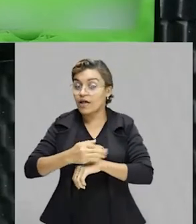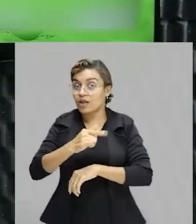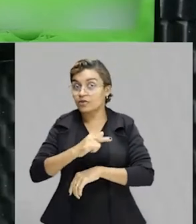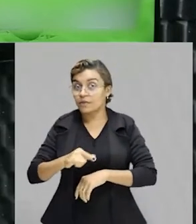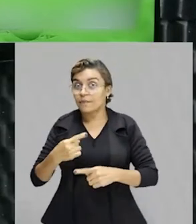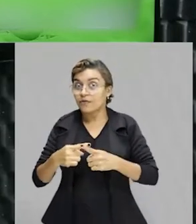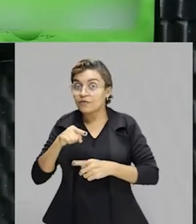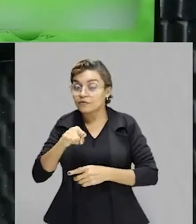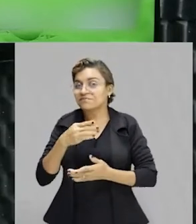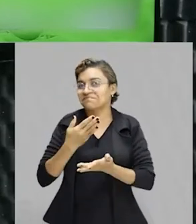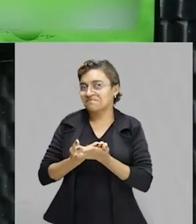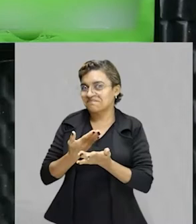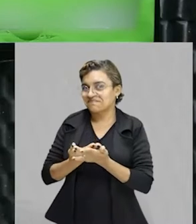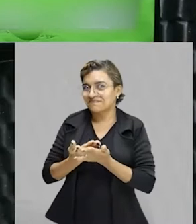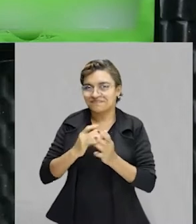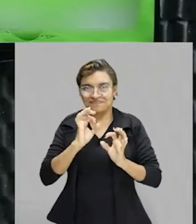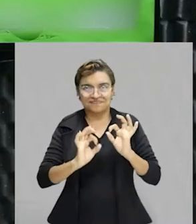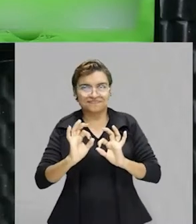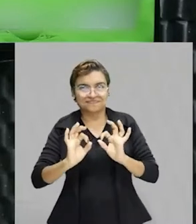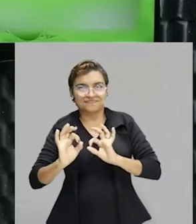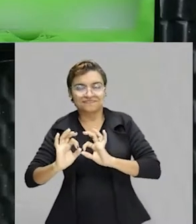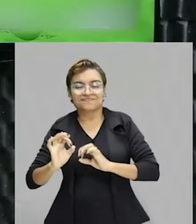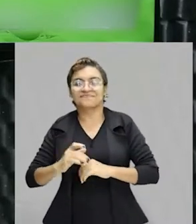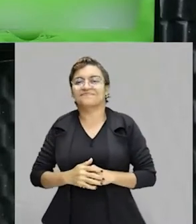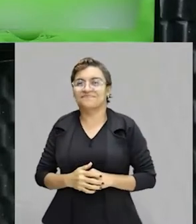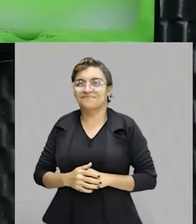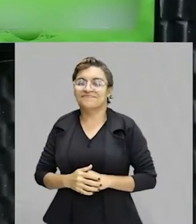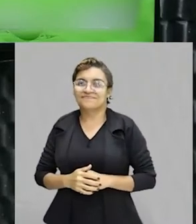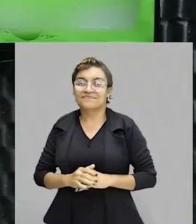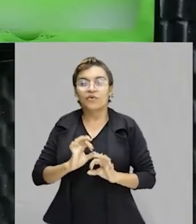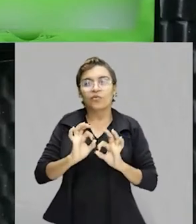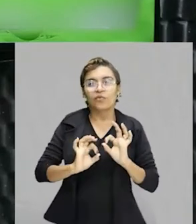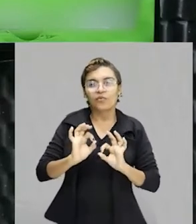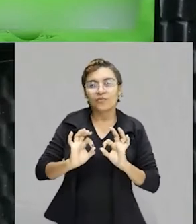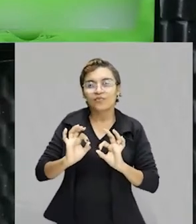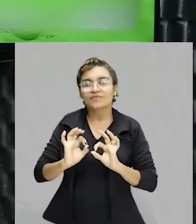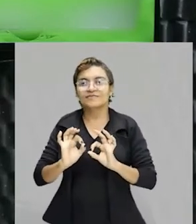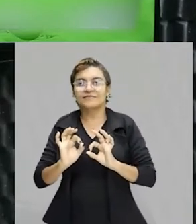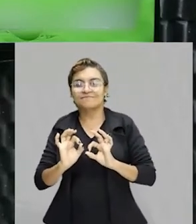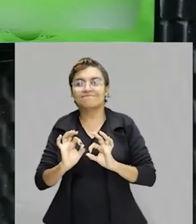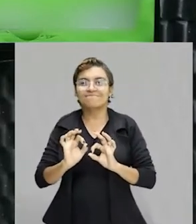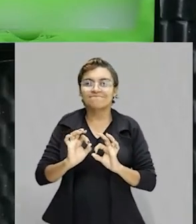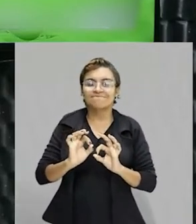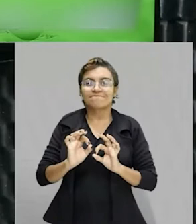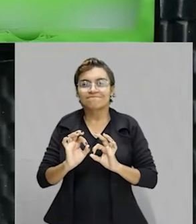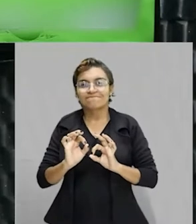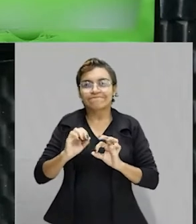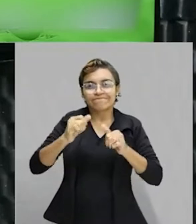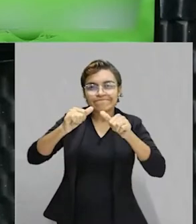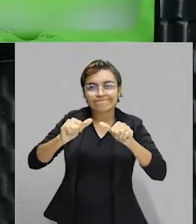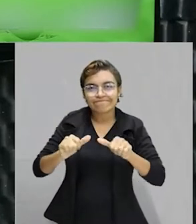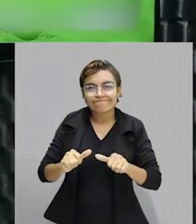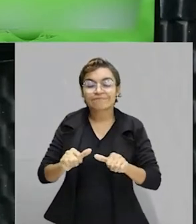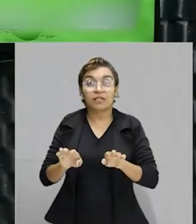Porque você está estudando, se preparando, te organizando, vendo, fazendo uma revisão